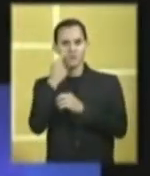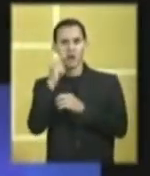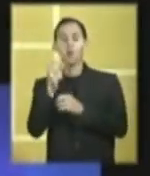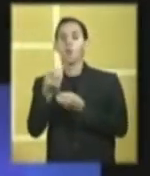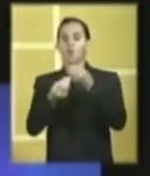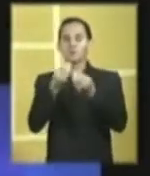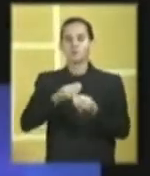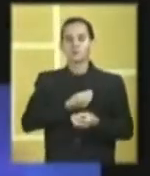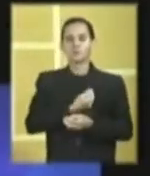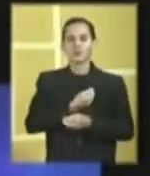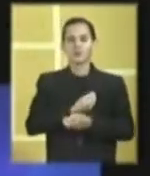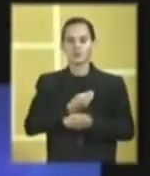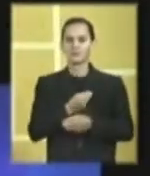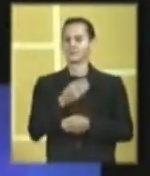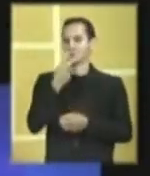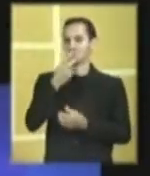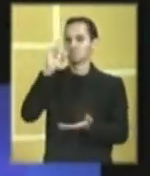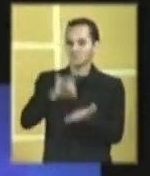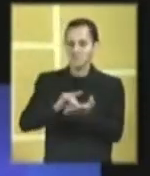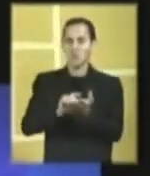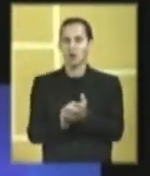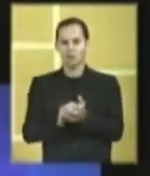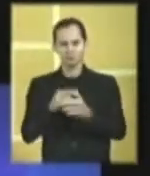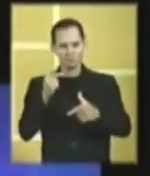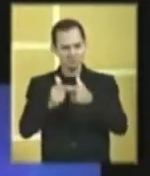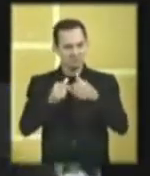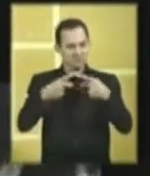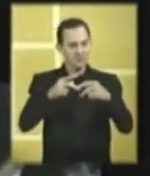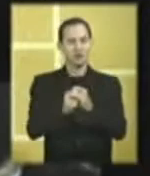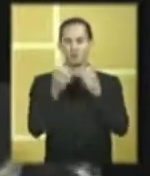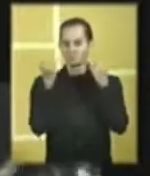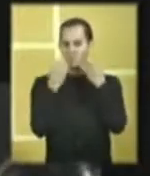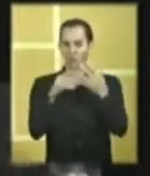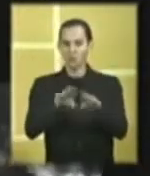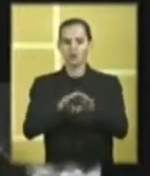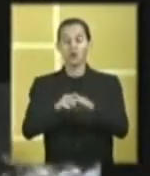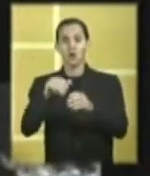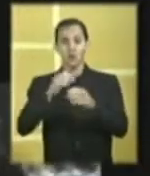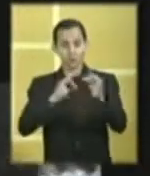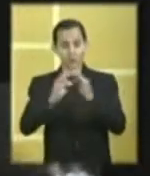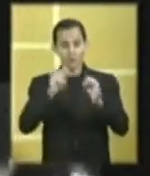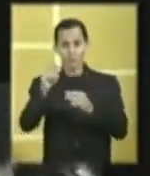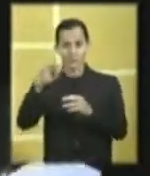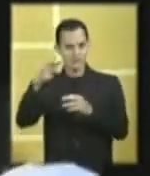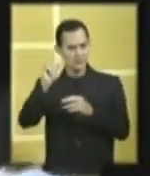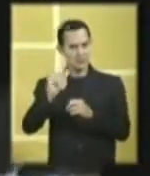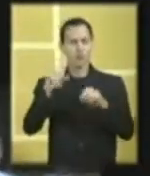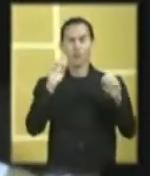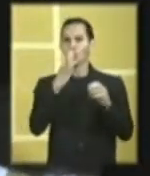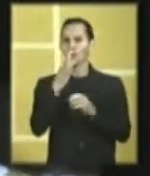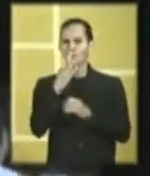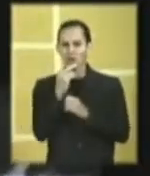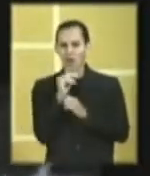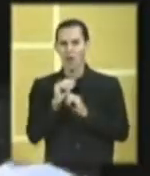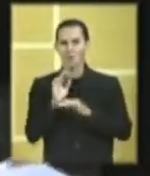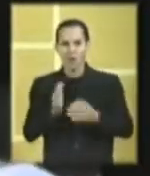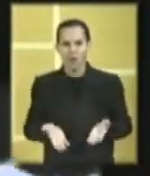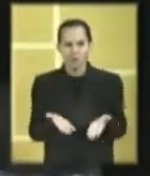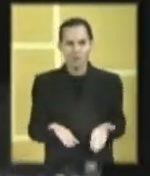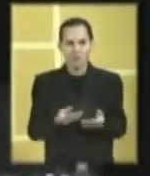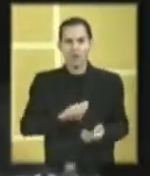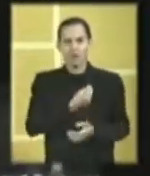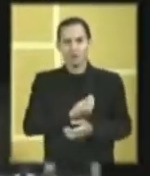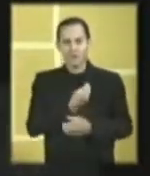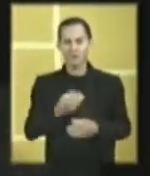animação dos participantes e garanto, o ritmo deles é bem puxado. O programa Agito Uberlândia, já conhecido por estimular um estilo